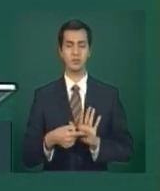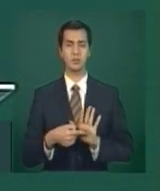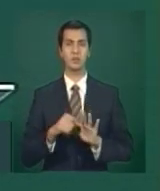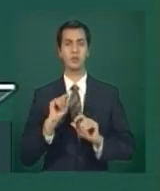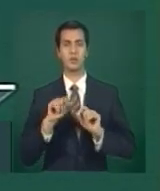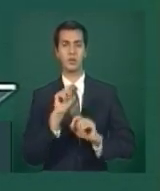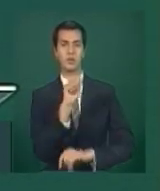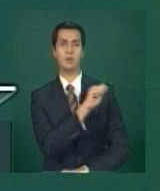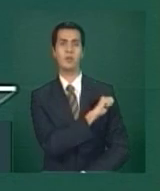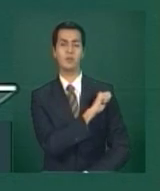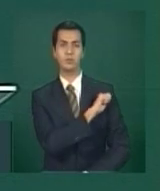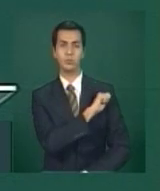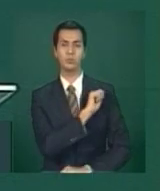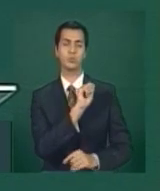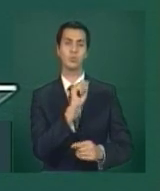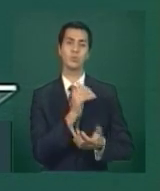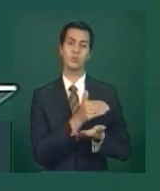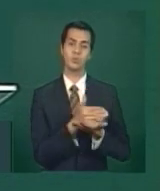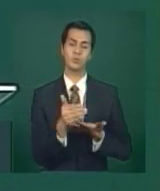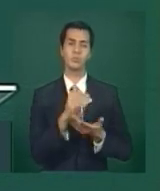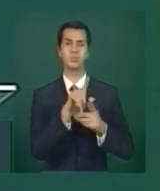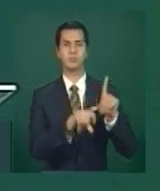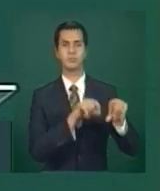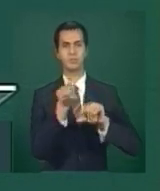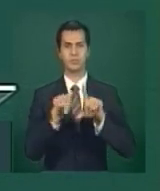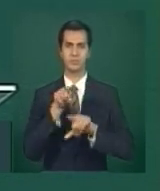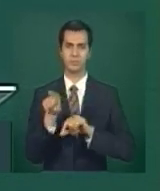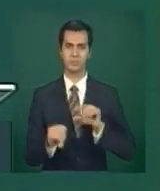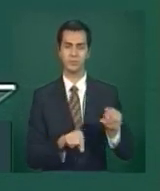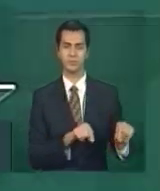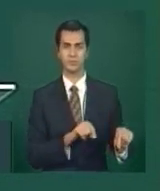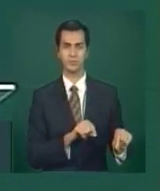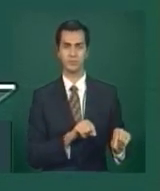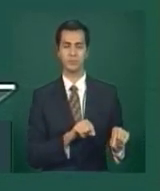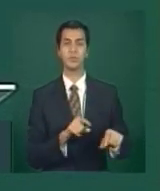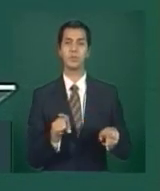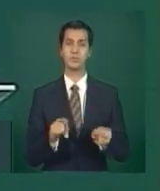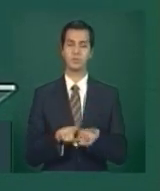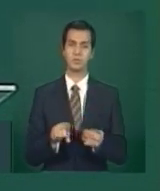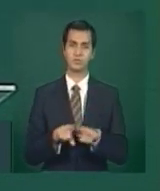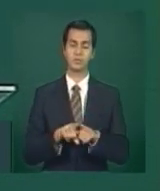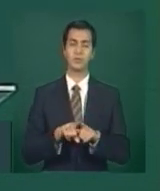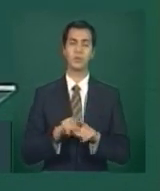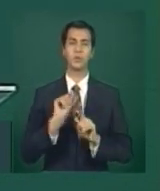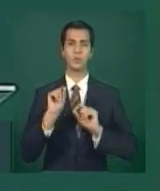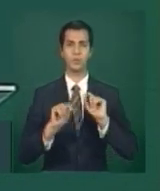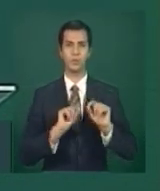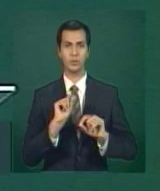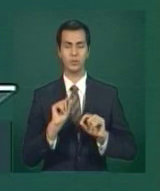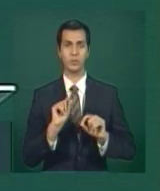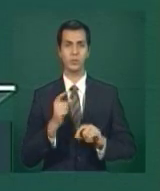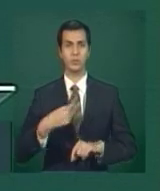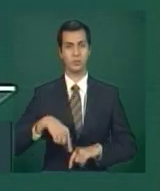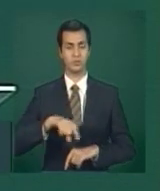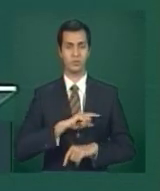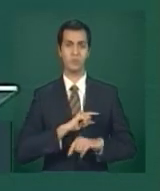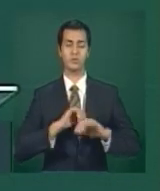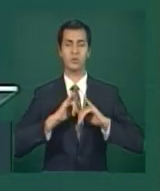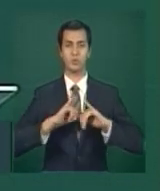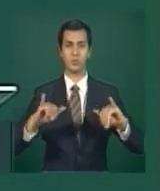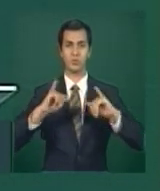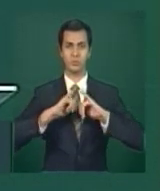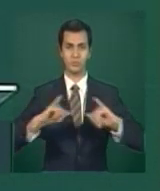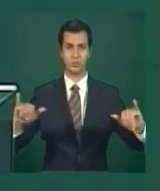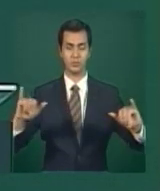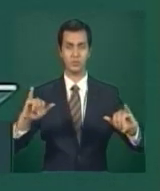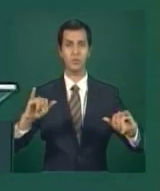alunos selecionados e, além disso, comunicar que nós